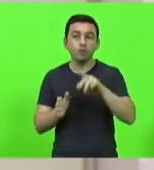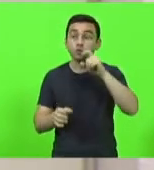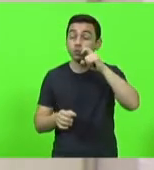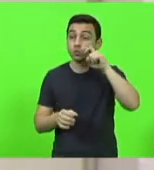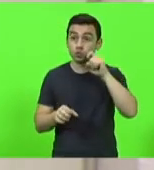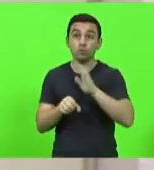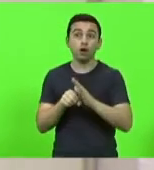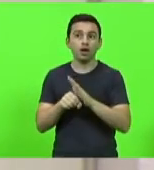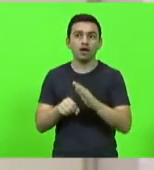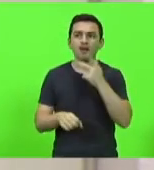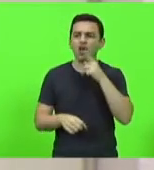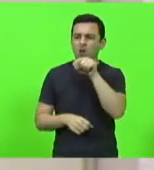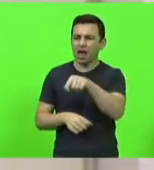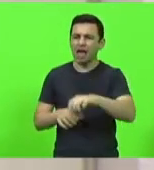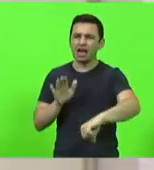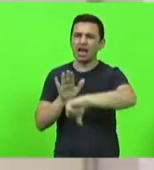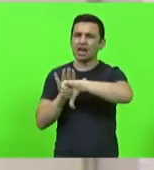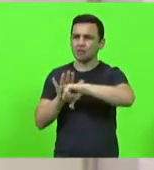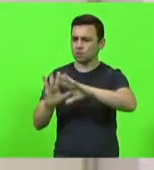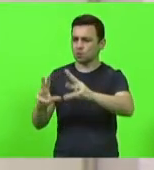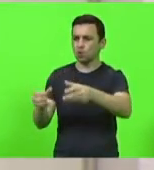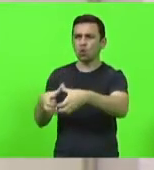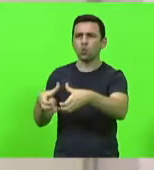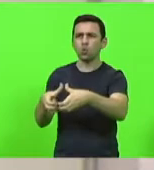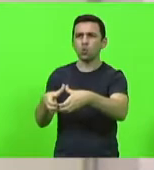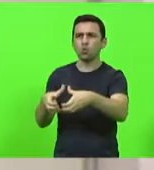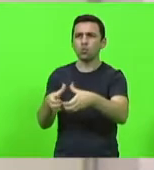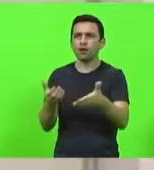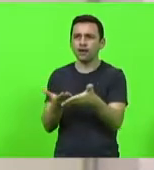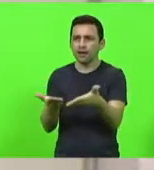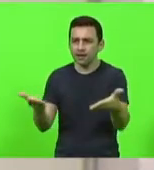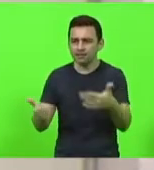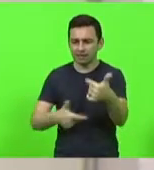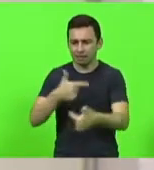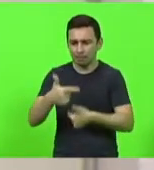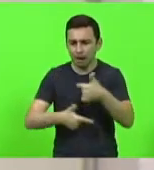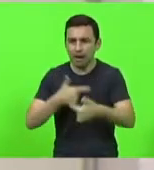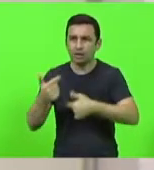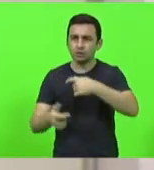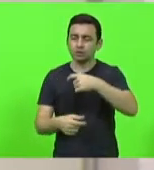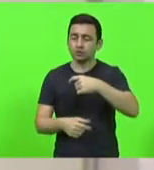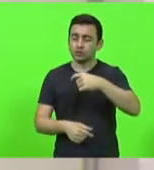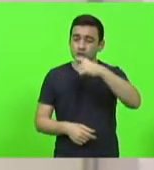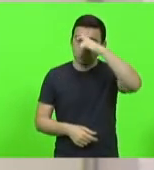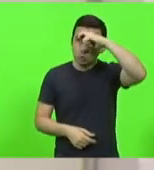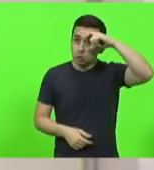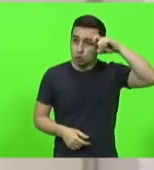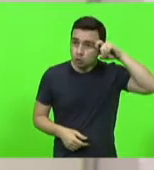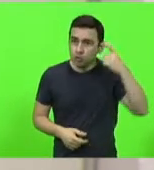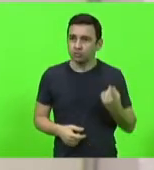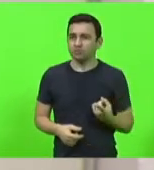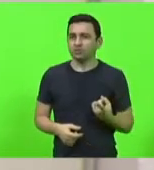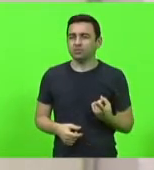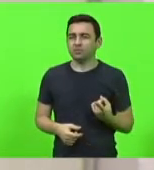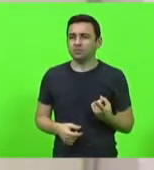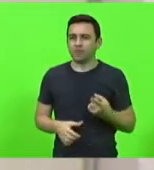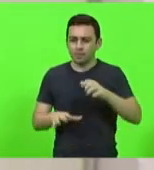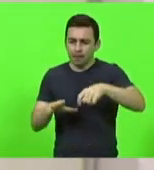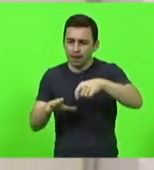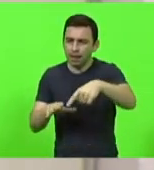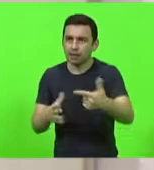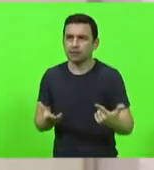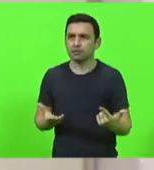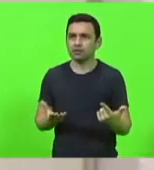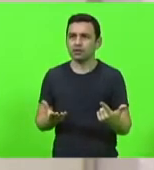taxando de criminosos aqueles que trabalham a terra, aqueles que plantam, aqueles que geram